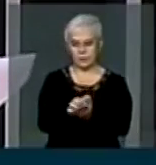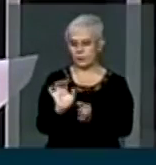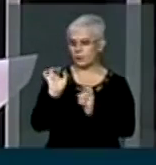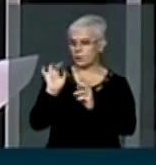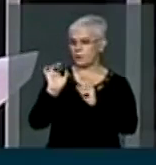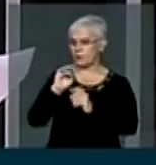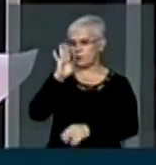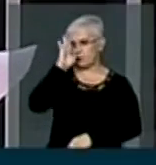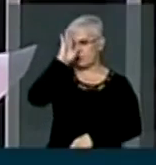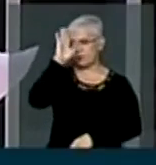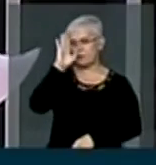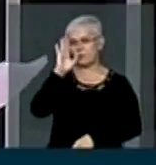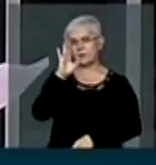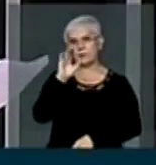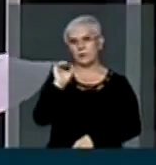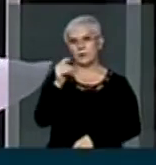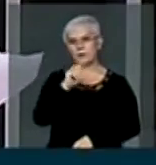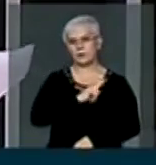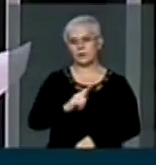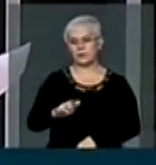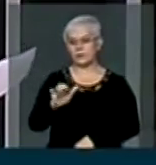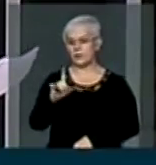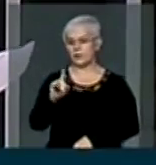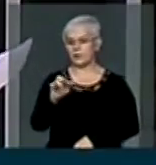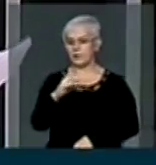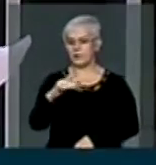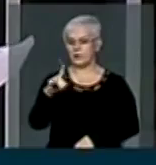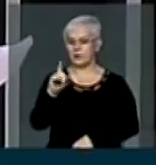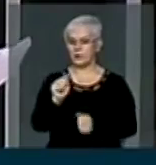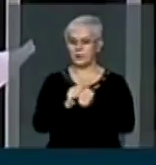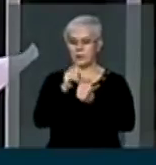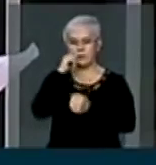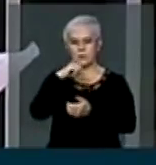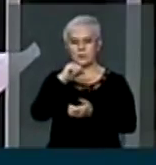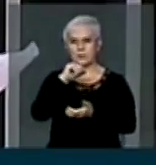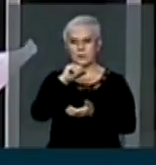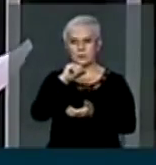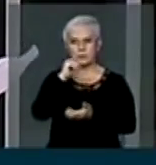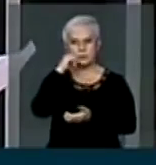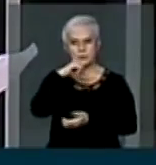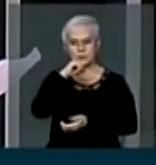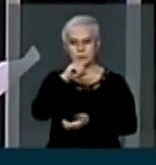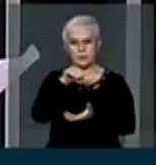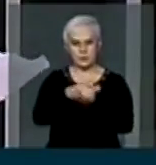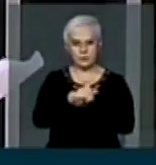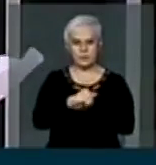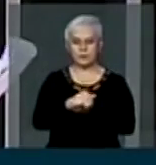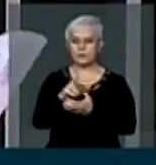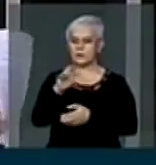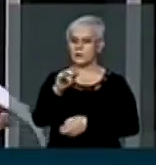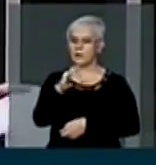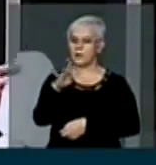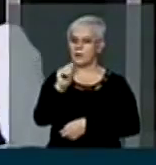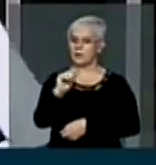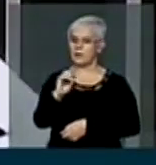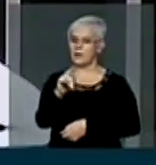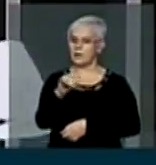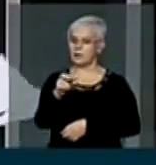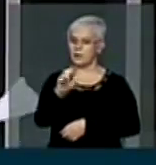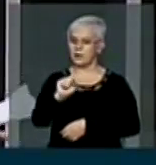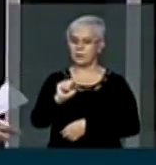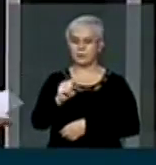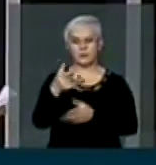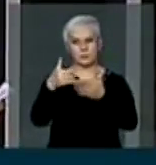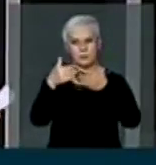figura do ex-governador Eduardo Campos e de dona Renata Campos pela conquista deste prêmio das Nações Unidas. Gostaria que fosse